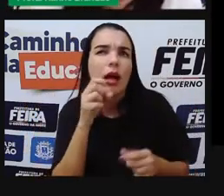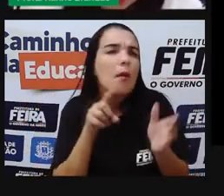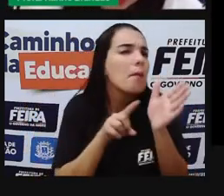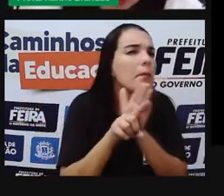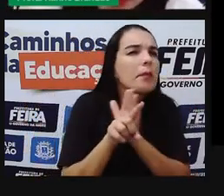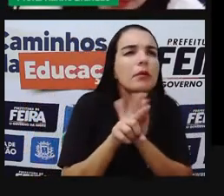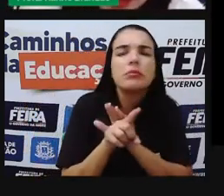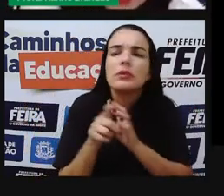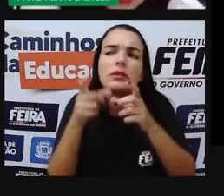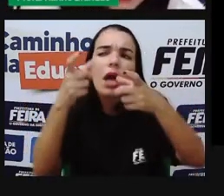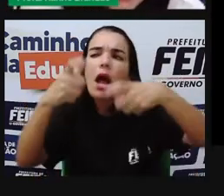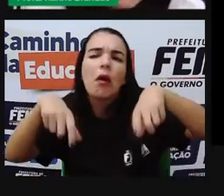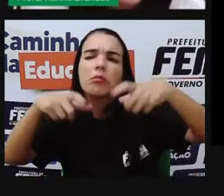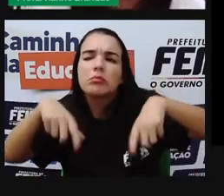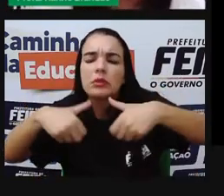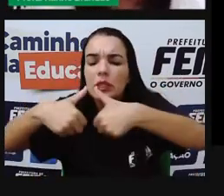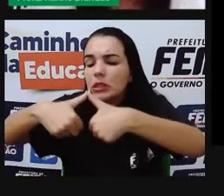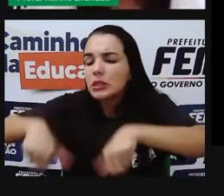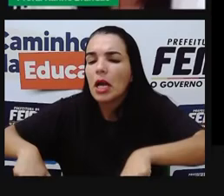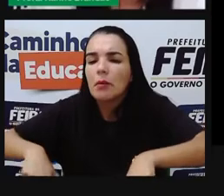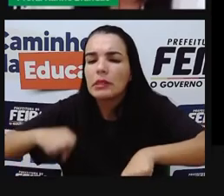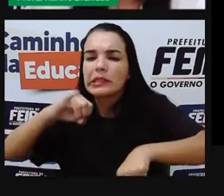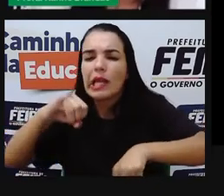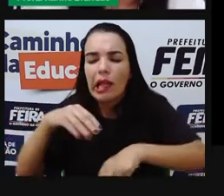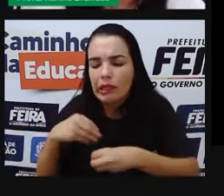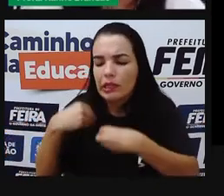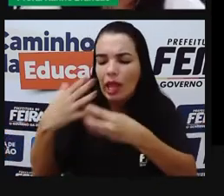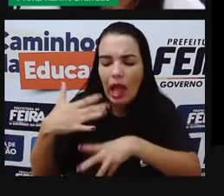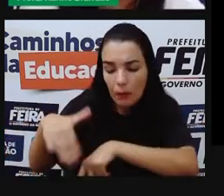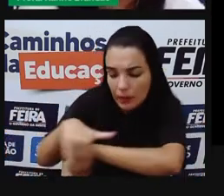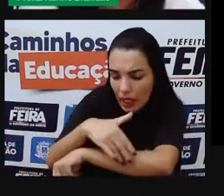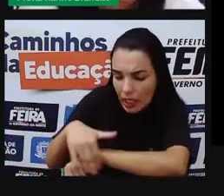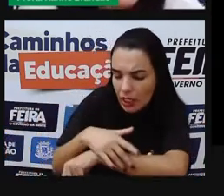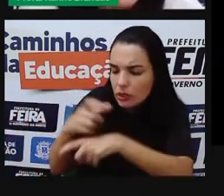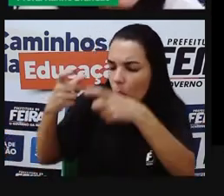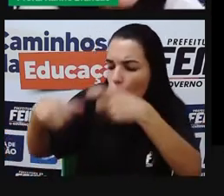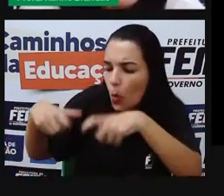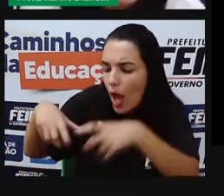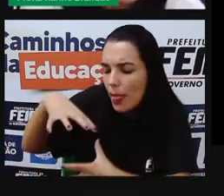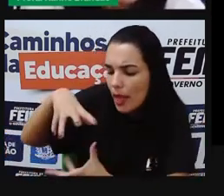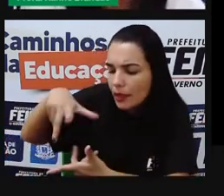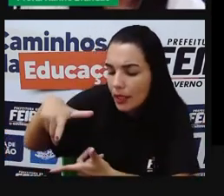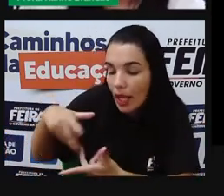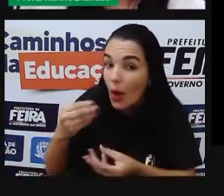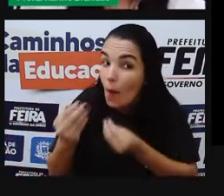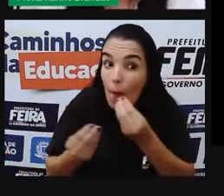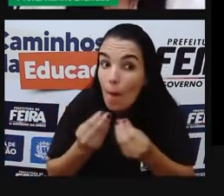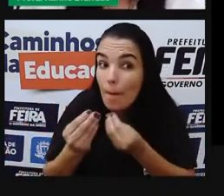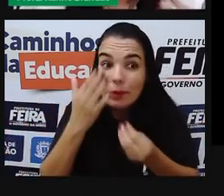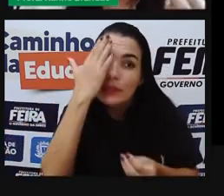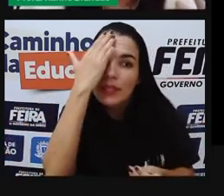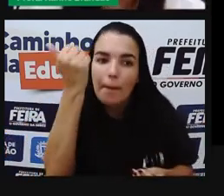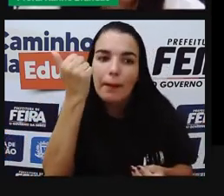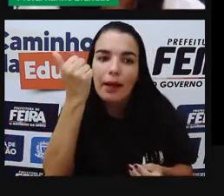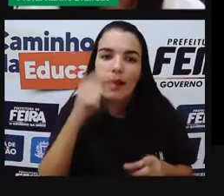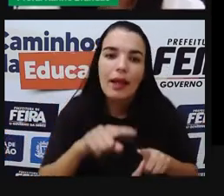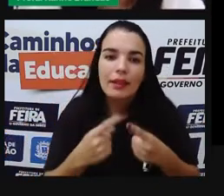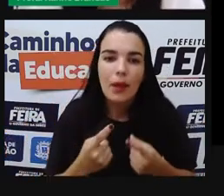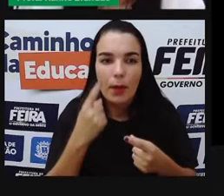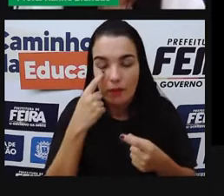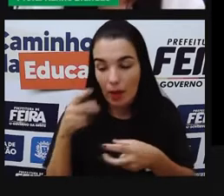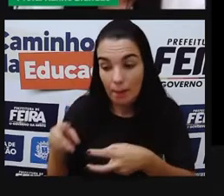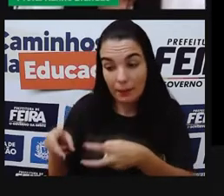dar o endereço pro marciano chegar aqui na Terra e conhecer a gente, como é ele faz, né? Ele vai ter que saber